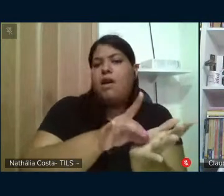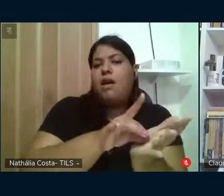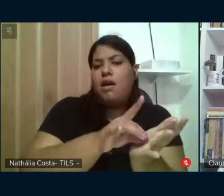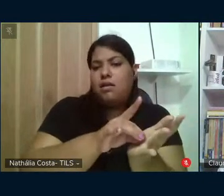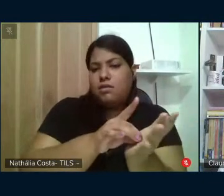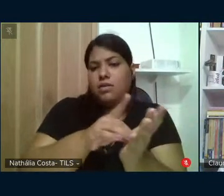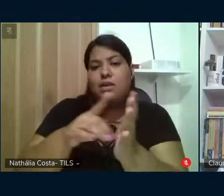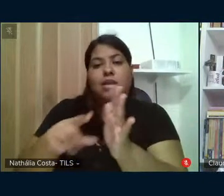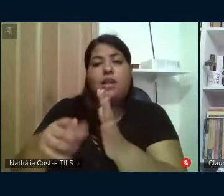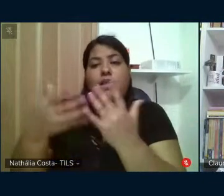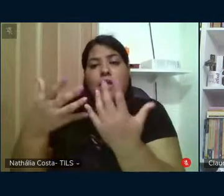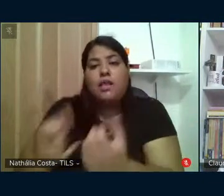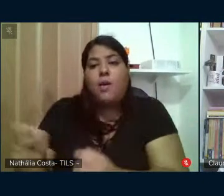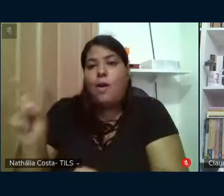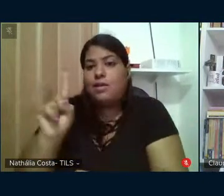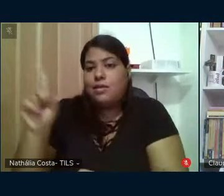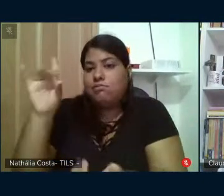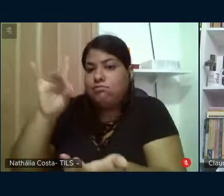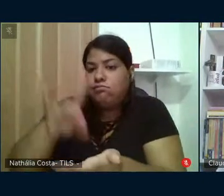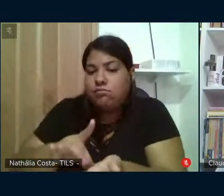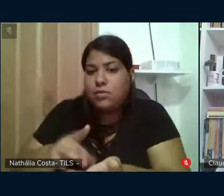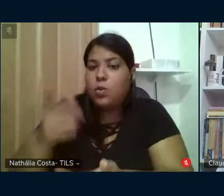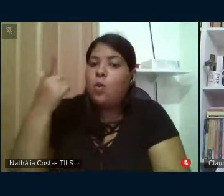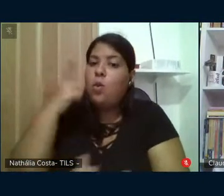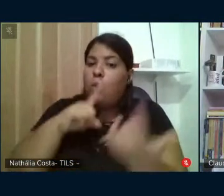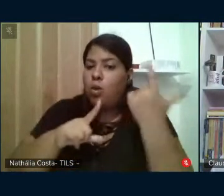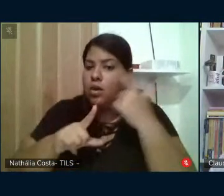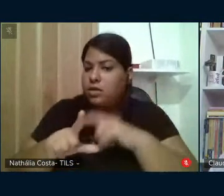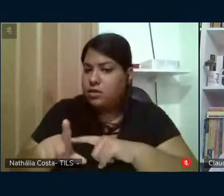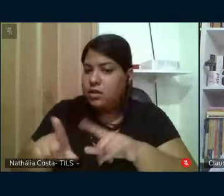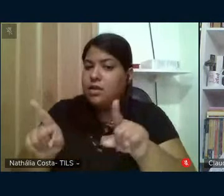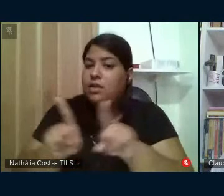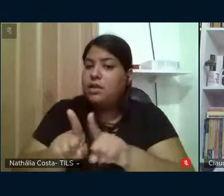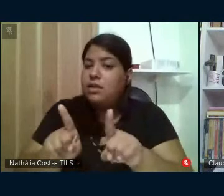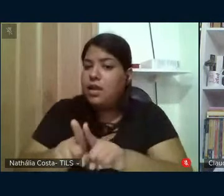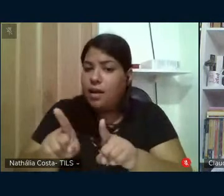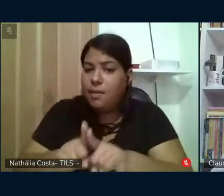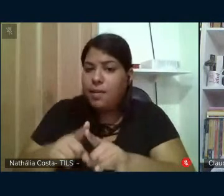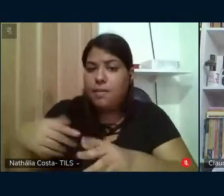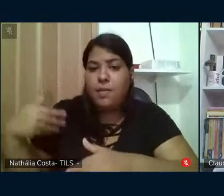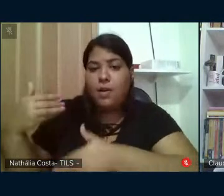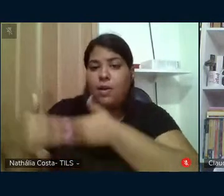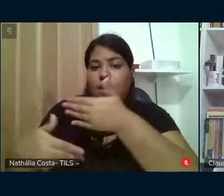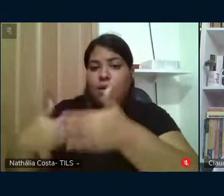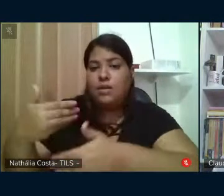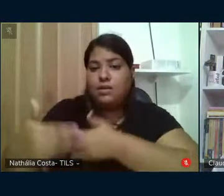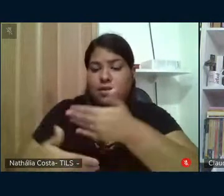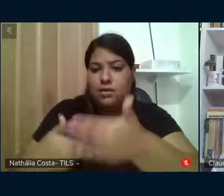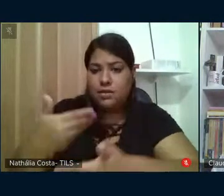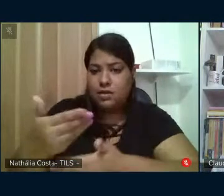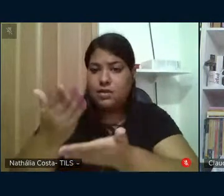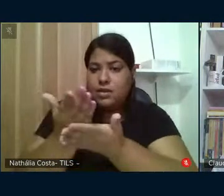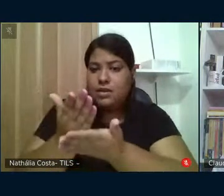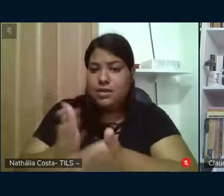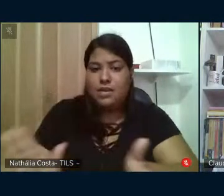negando efetivamente o que conquistamos, ora atenuando o processo de destruição